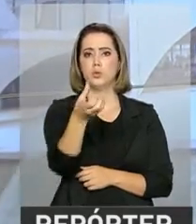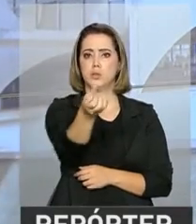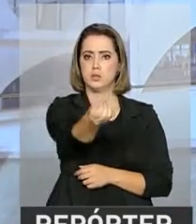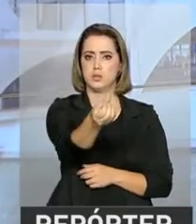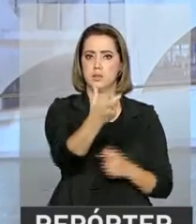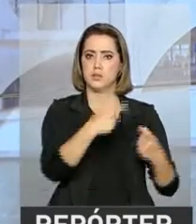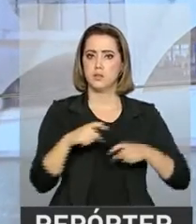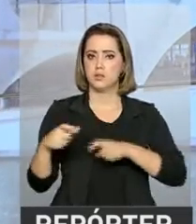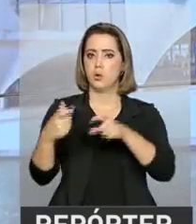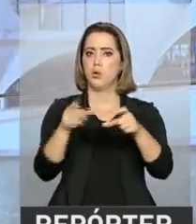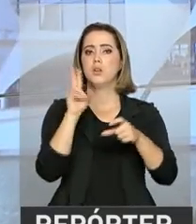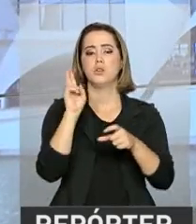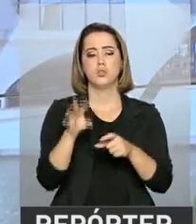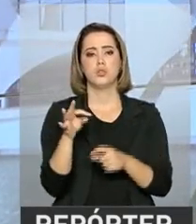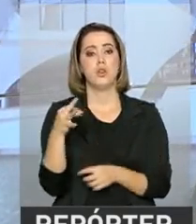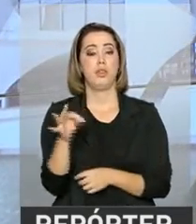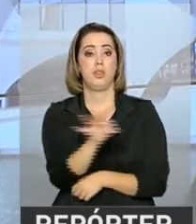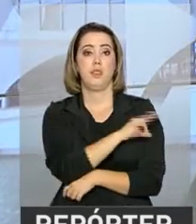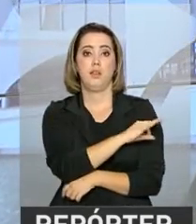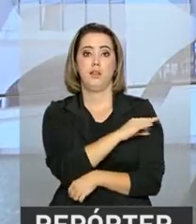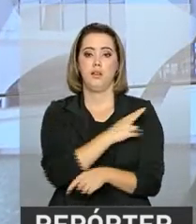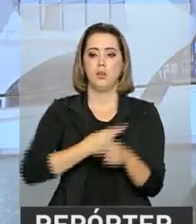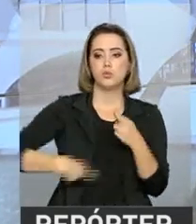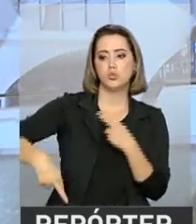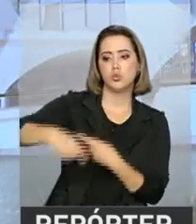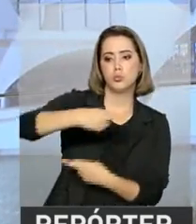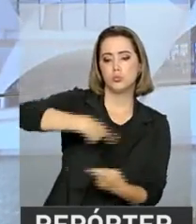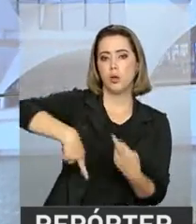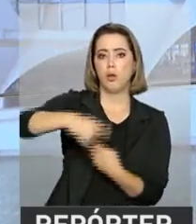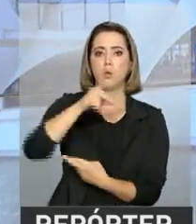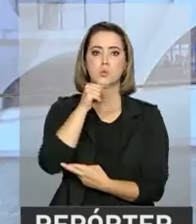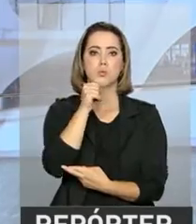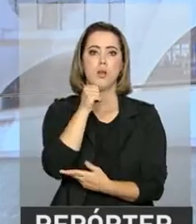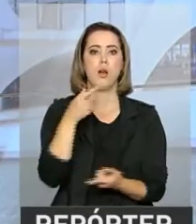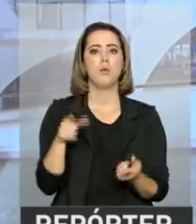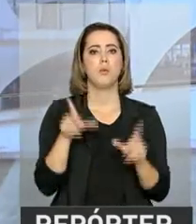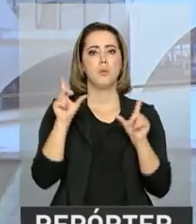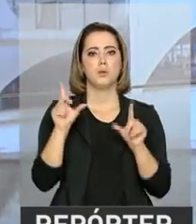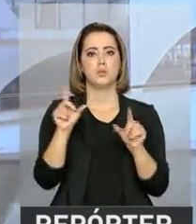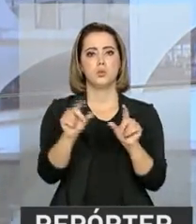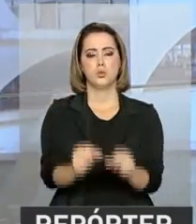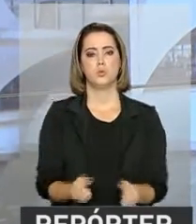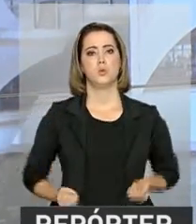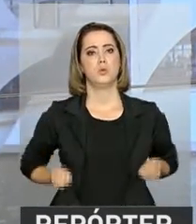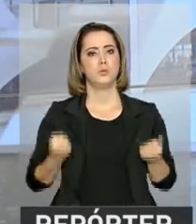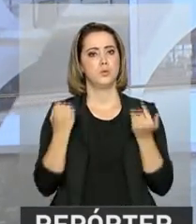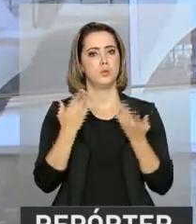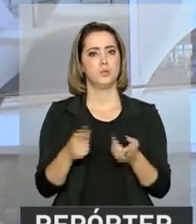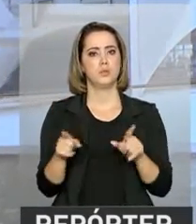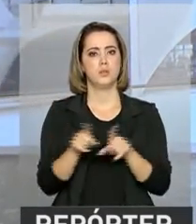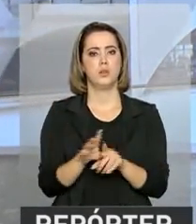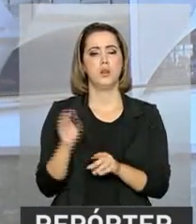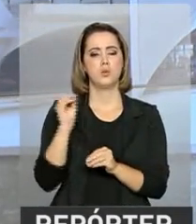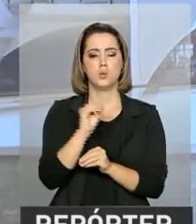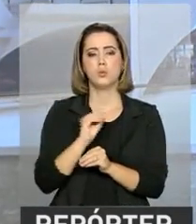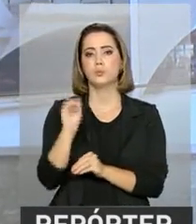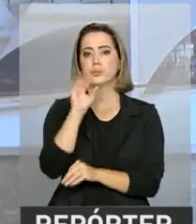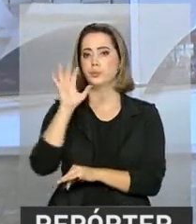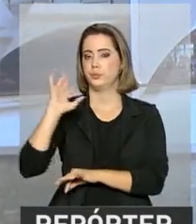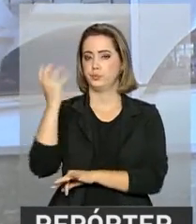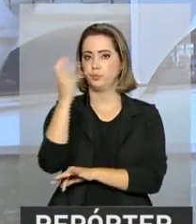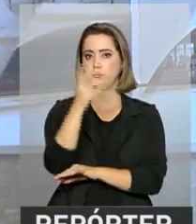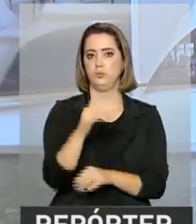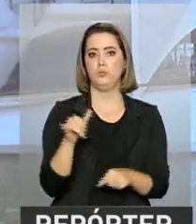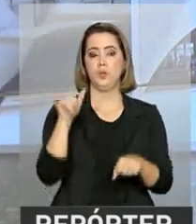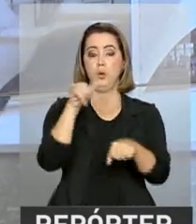rede já utilizam técnicas de reuso da água para reduzir os gastos e preservar os recursos hídricos. O